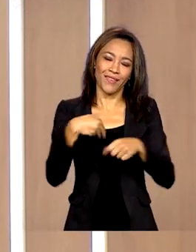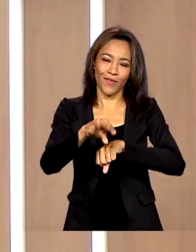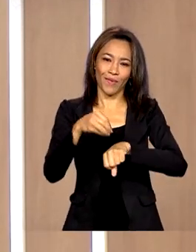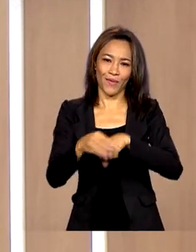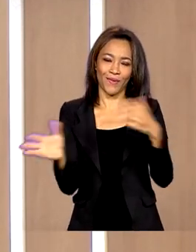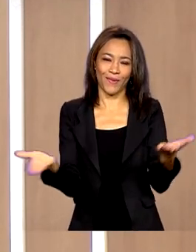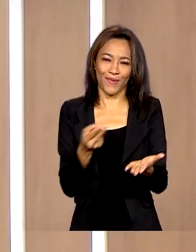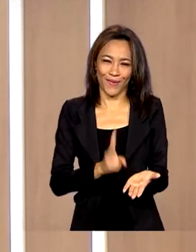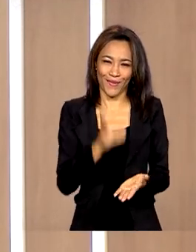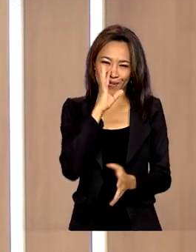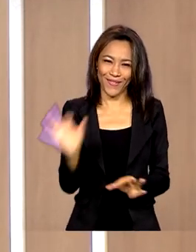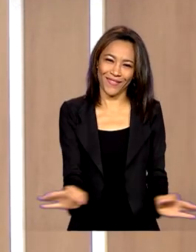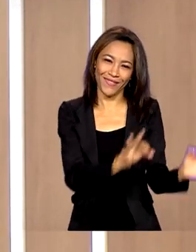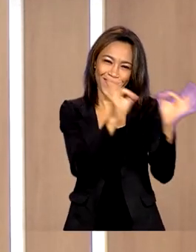você hoje. Continue conosco. Tenha um ótimo dia.